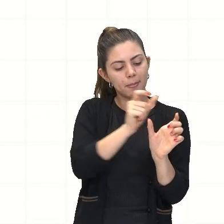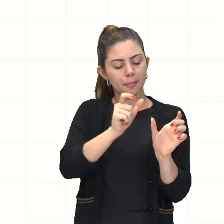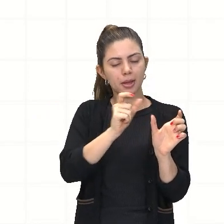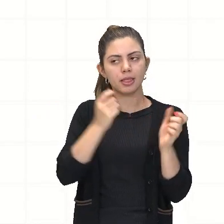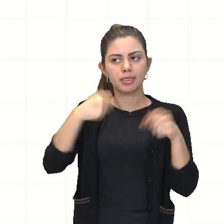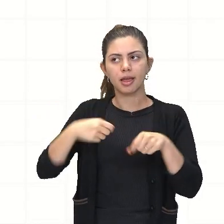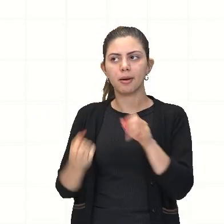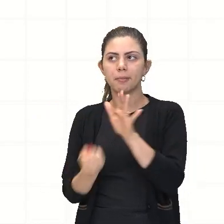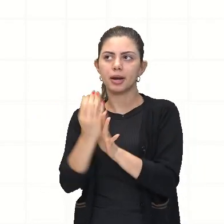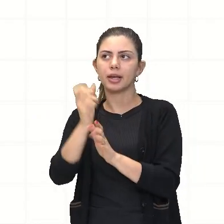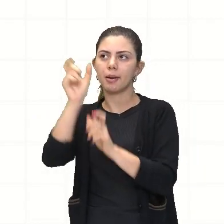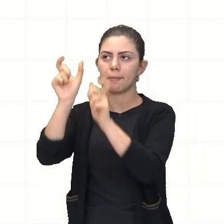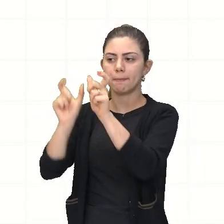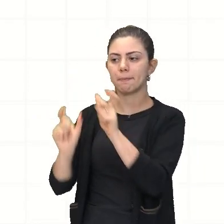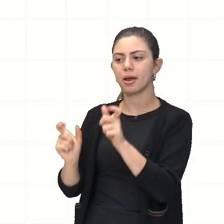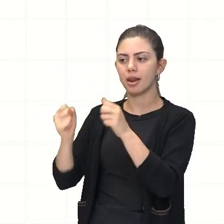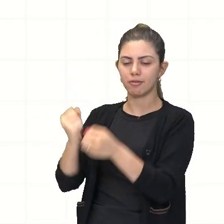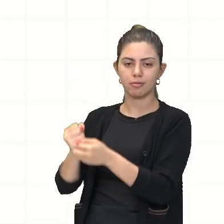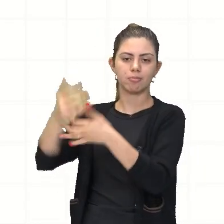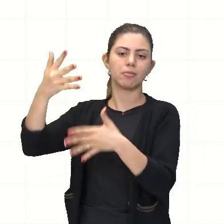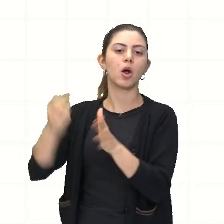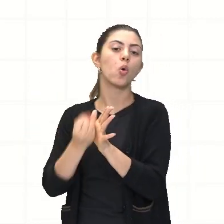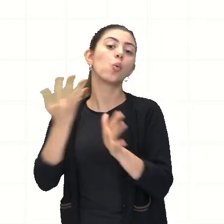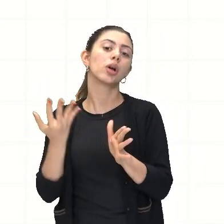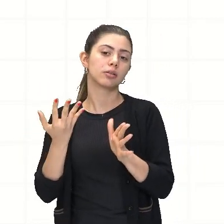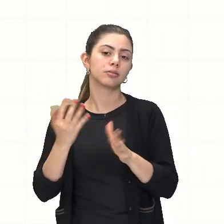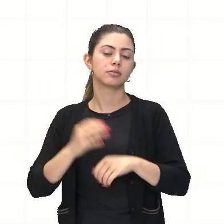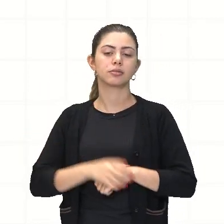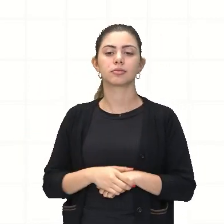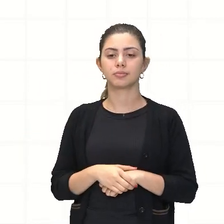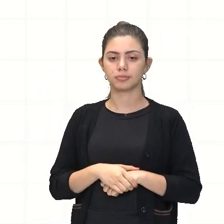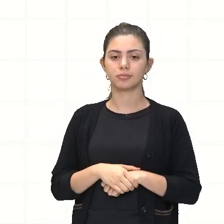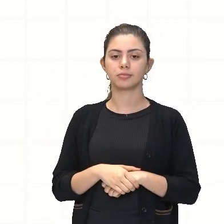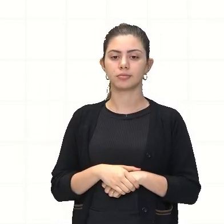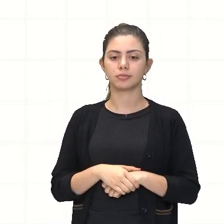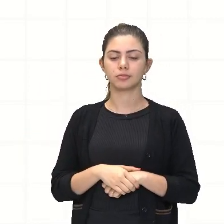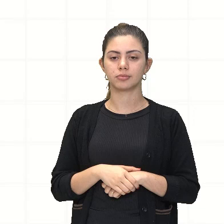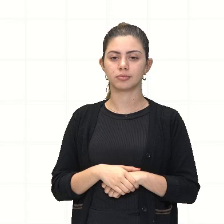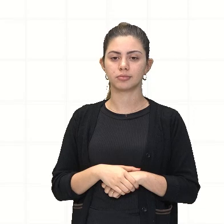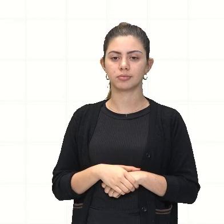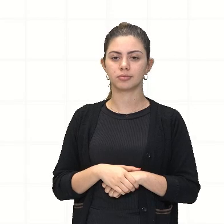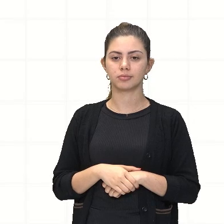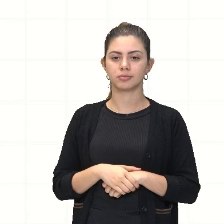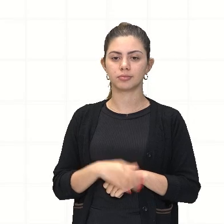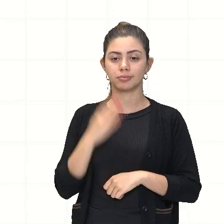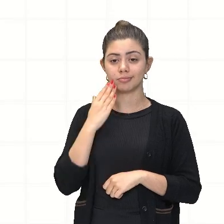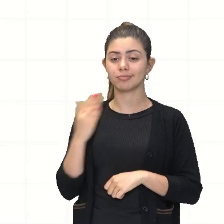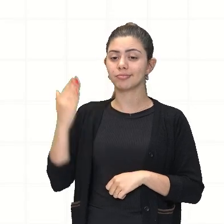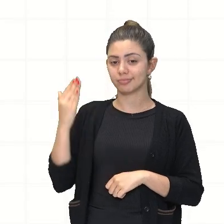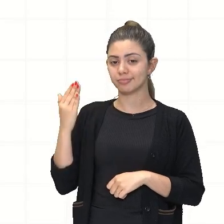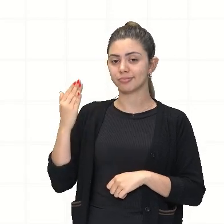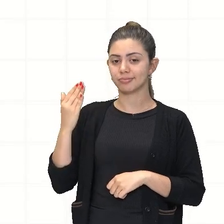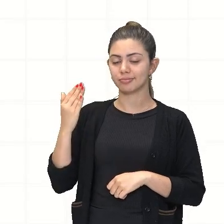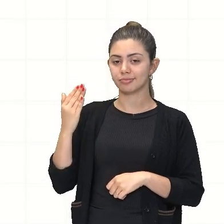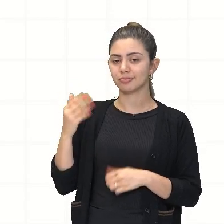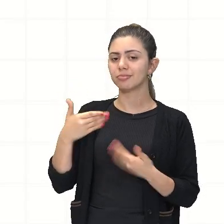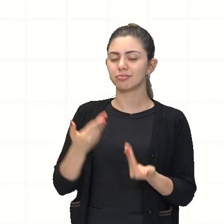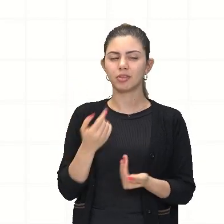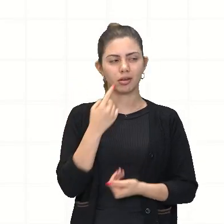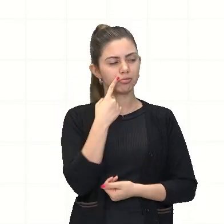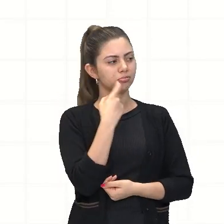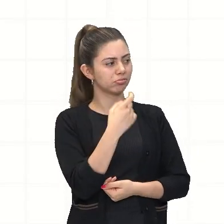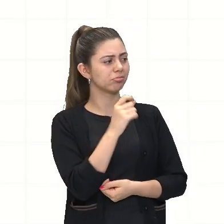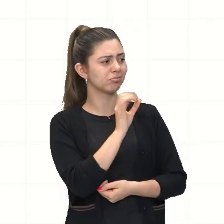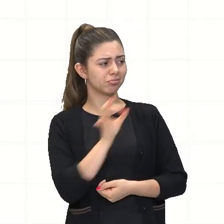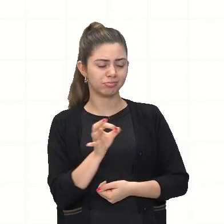da palavra amor, ó. Quantas, quantas, quantas. Ora, isso daí é bem interessante,